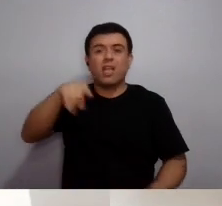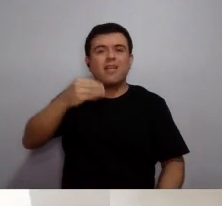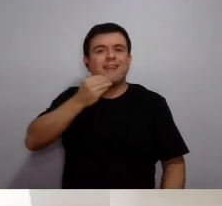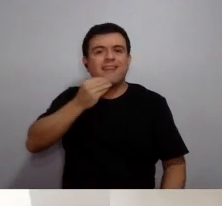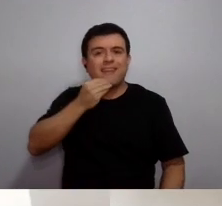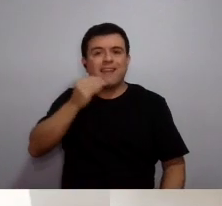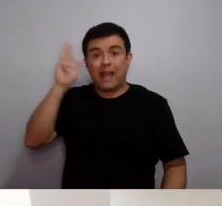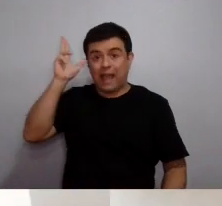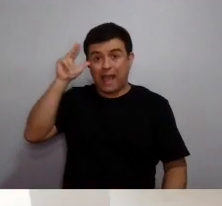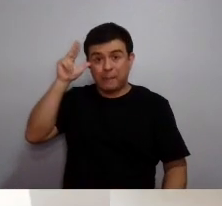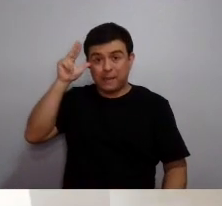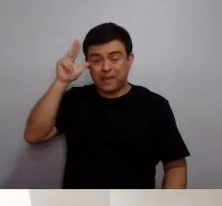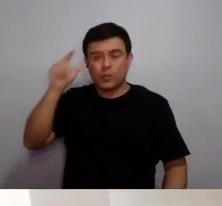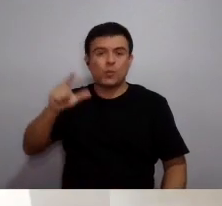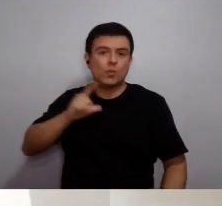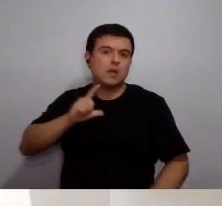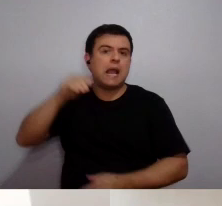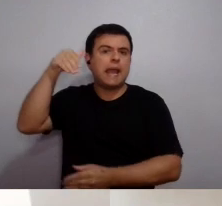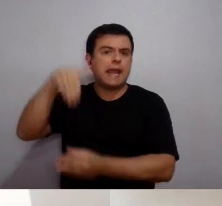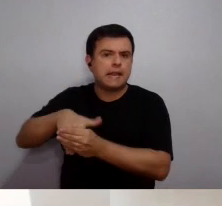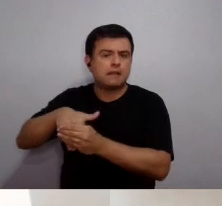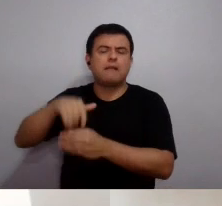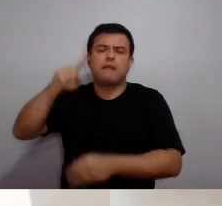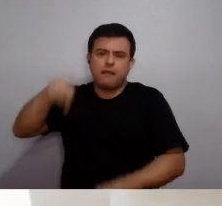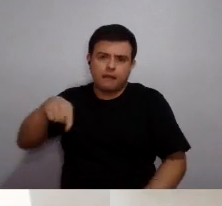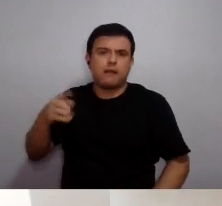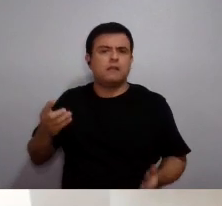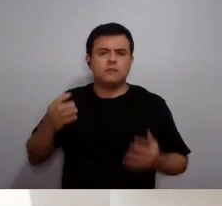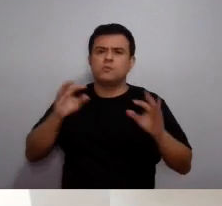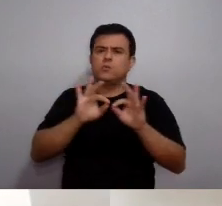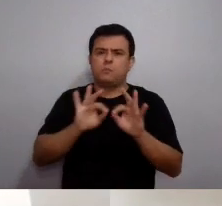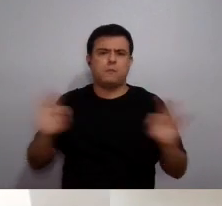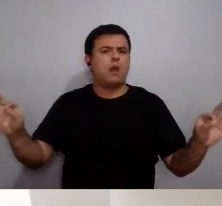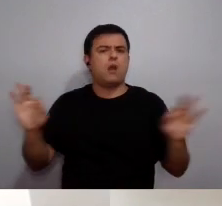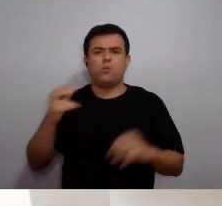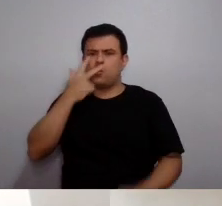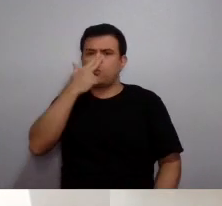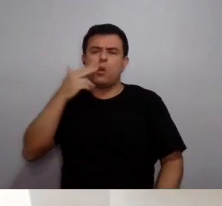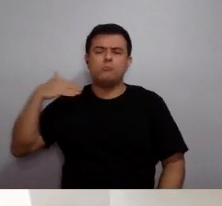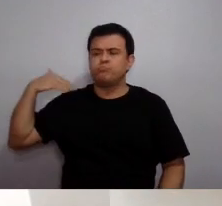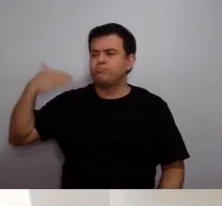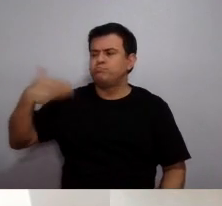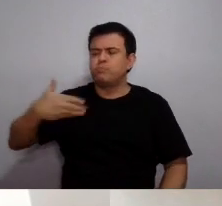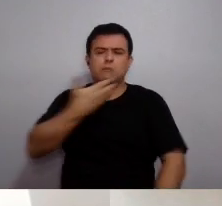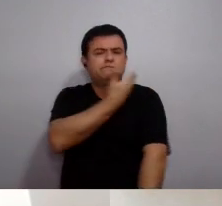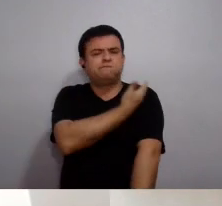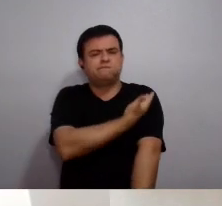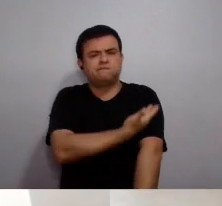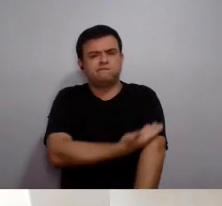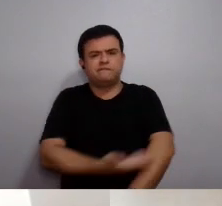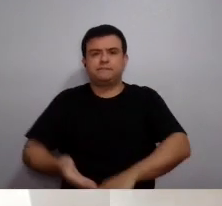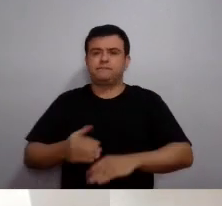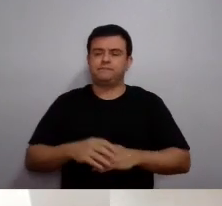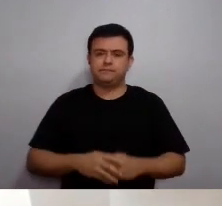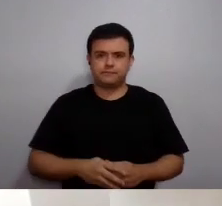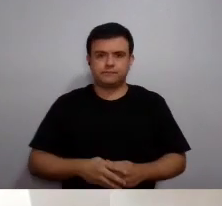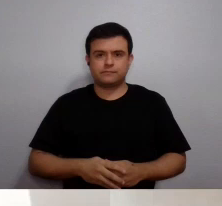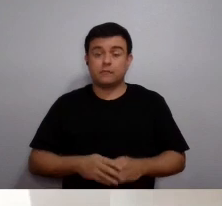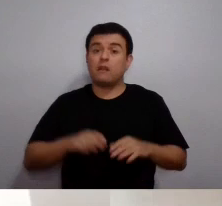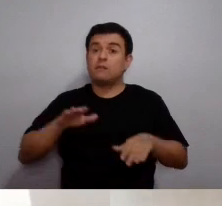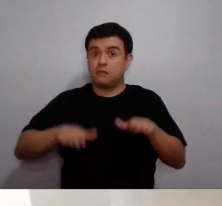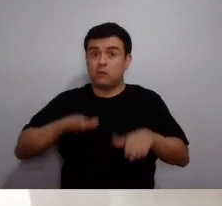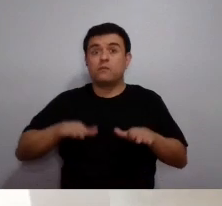teríamos, em abril, nós teríamos a eleição regularmente feita, como nós sempre